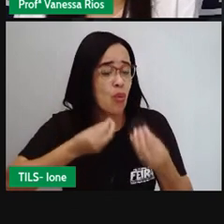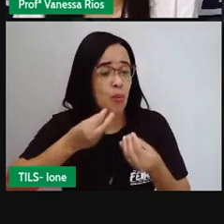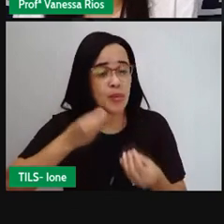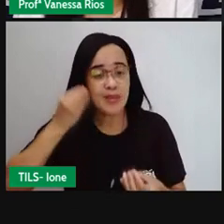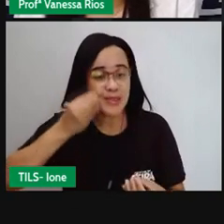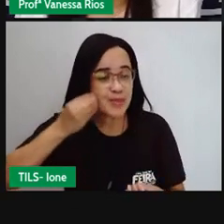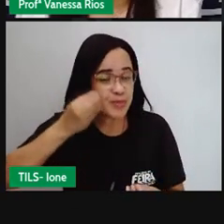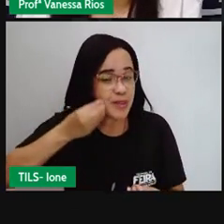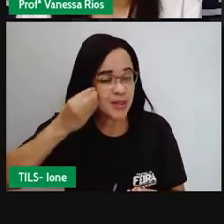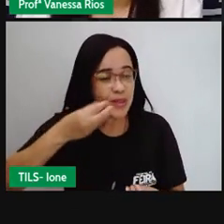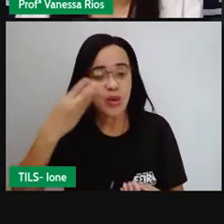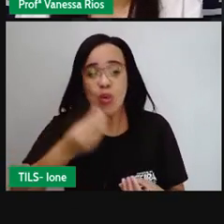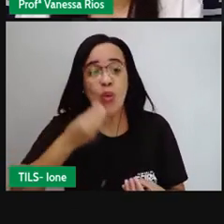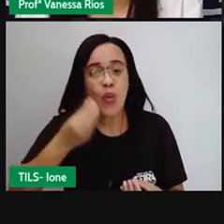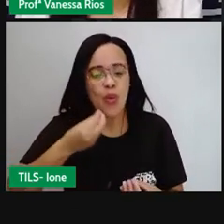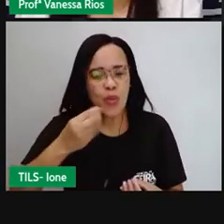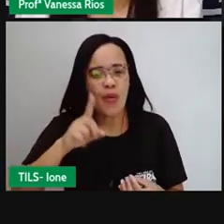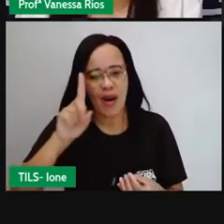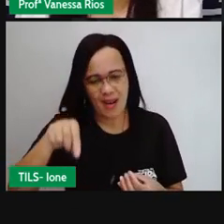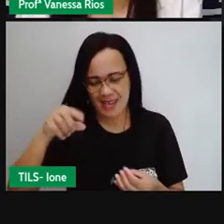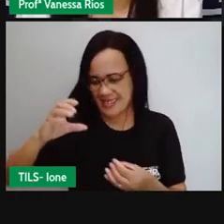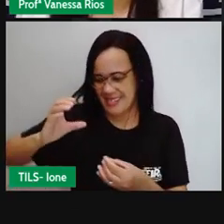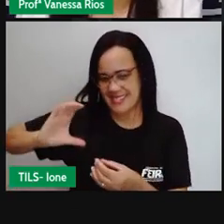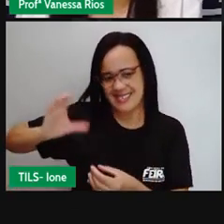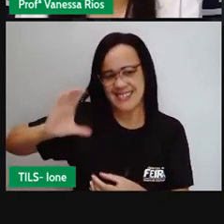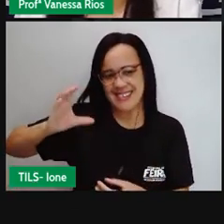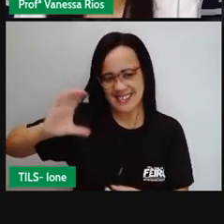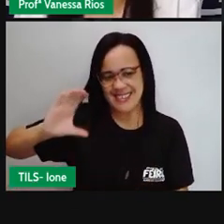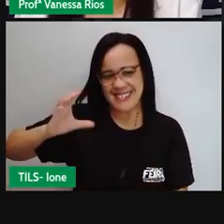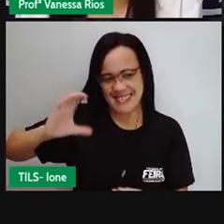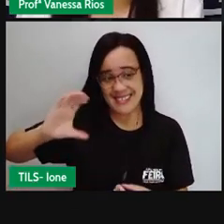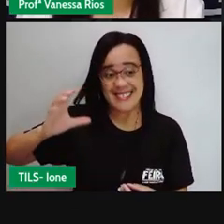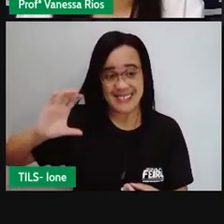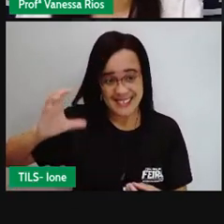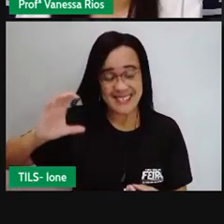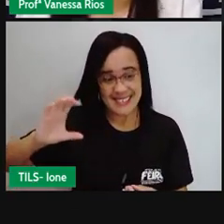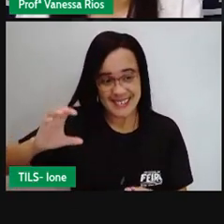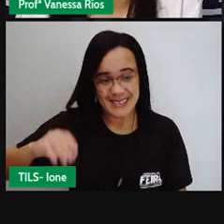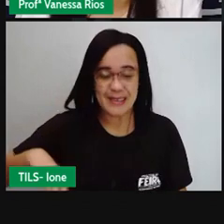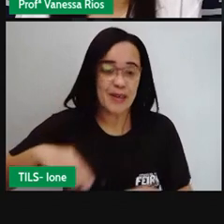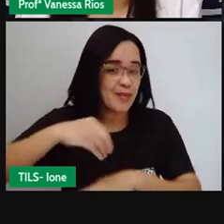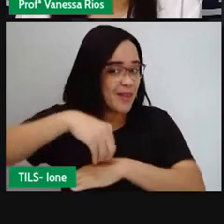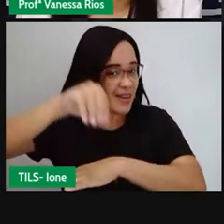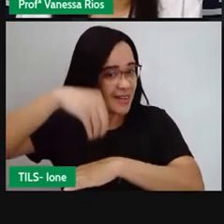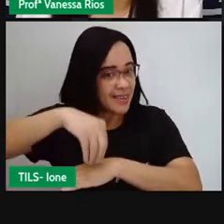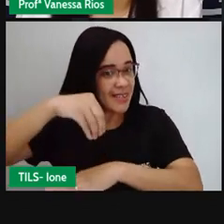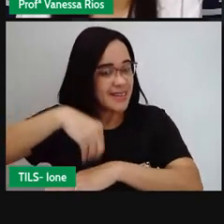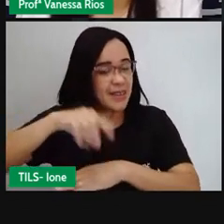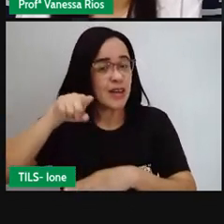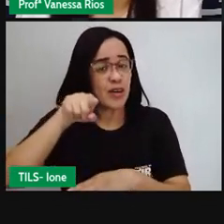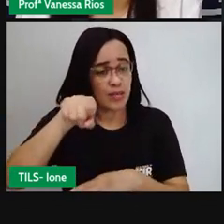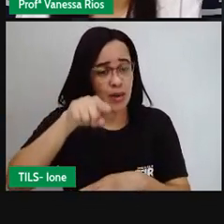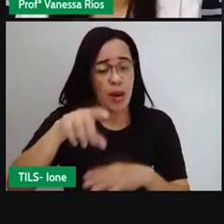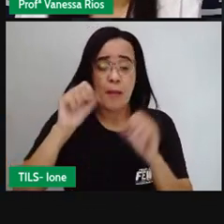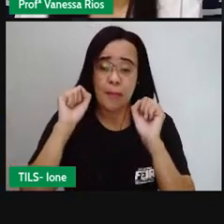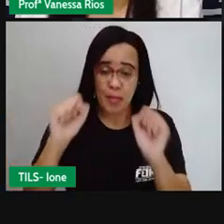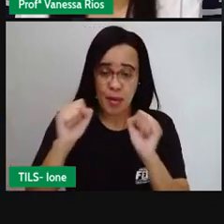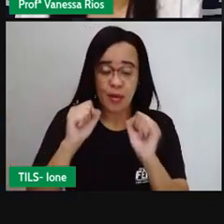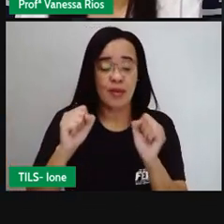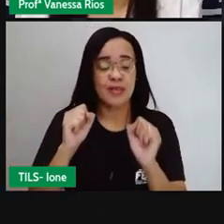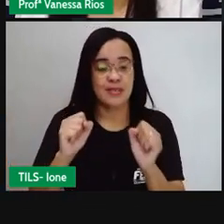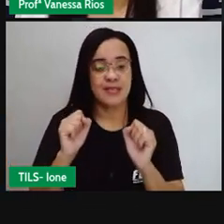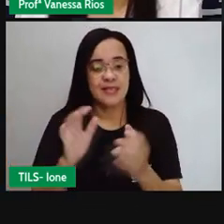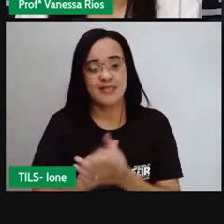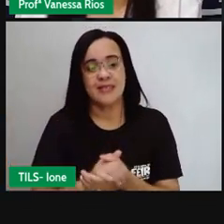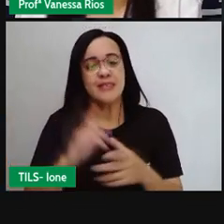ciência se é acontecendo, a pró tem aí uma sugestão de uma atividade que você pode fazer aí de casa, certo? Para